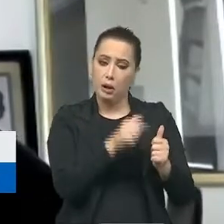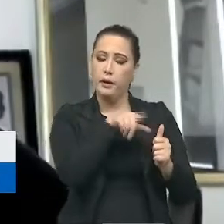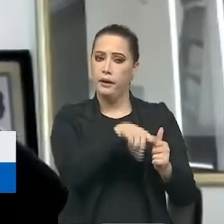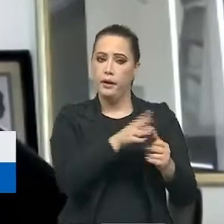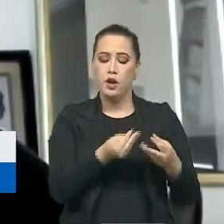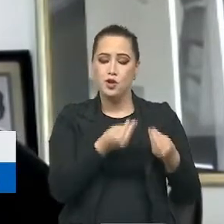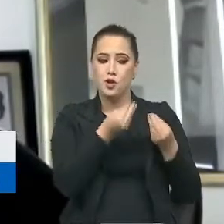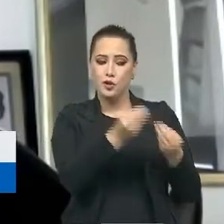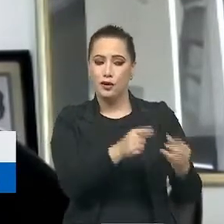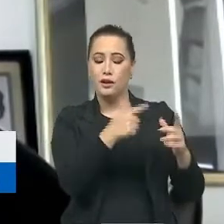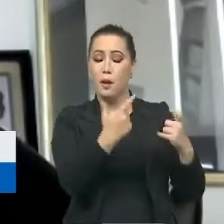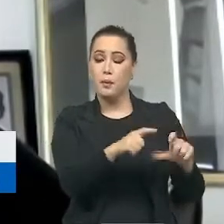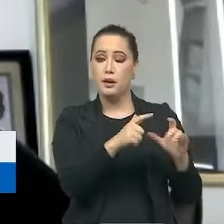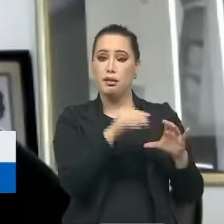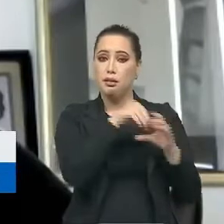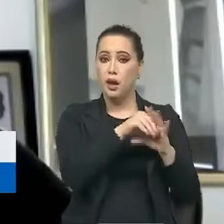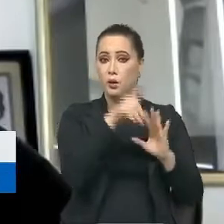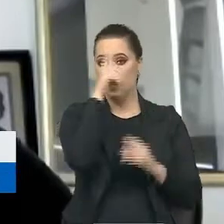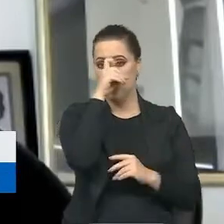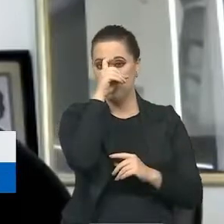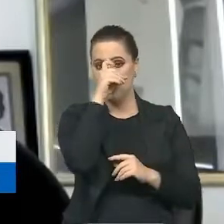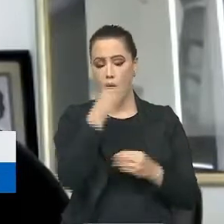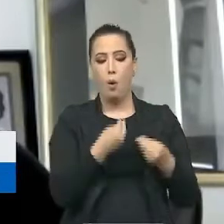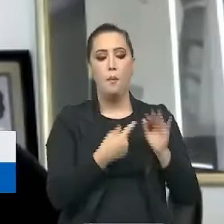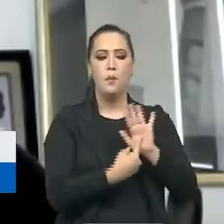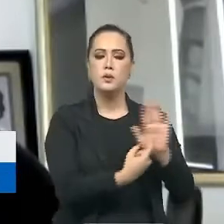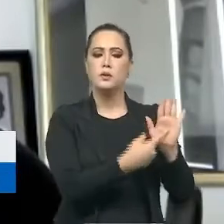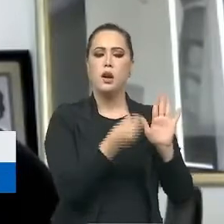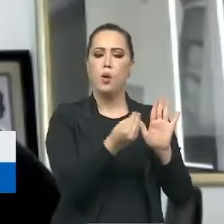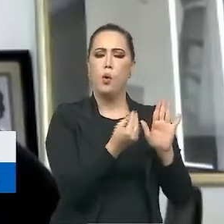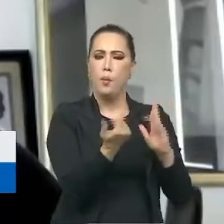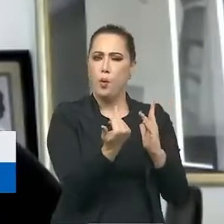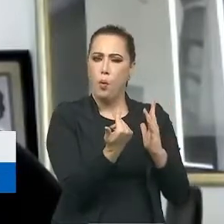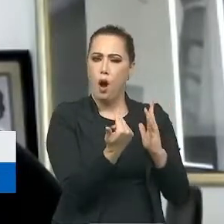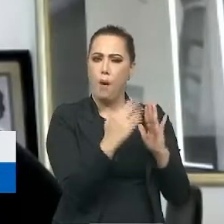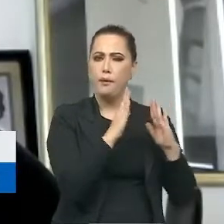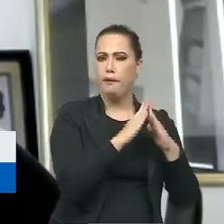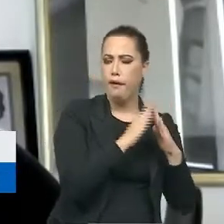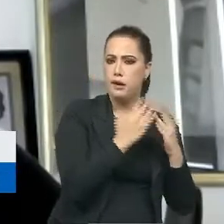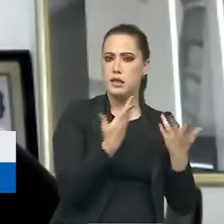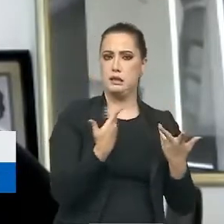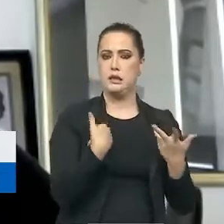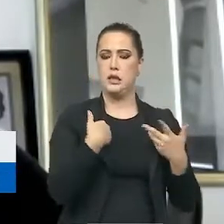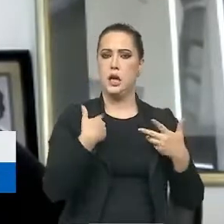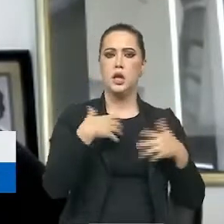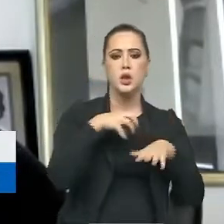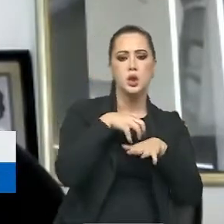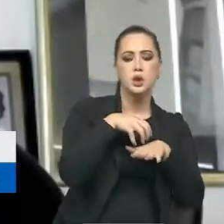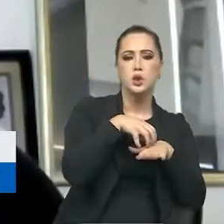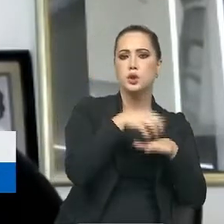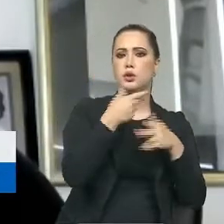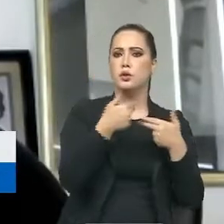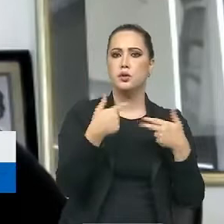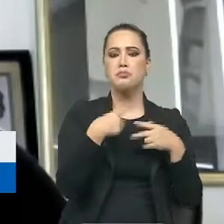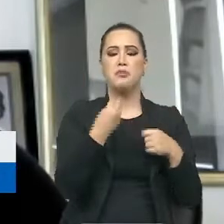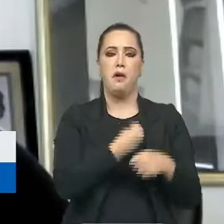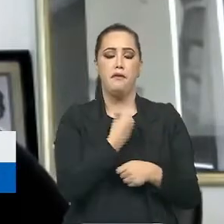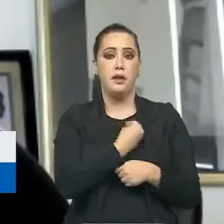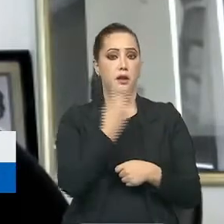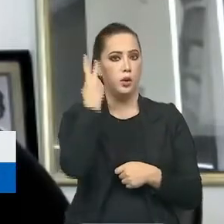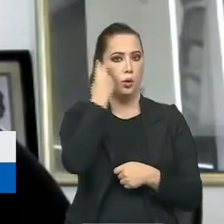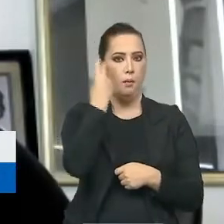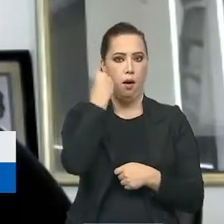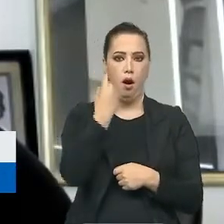para esse ambiente, o ambiente natural dele. Tanto de mobilidade, como de hábitos sociais. Com